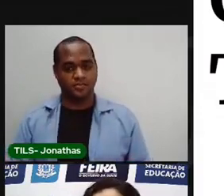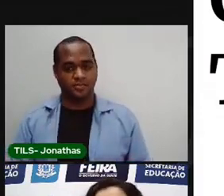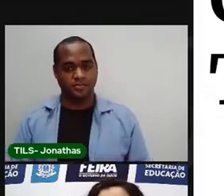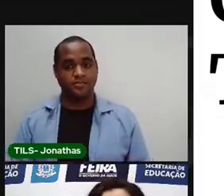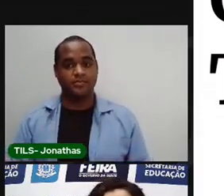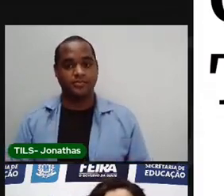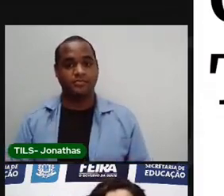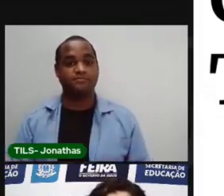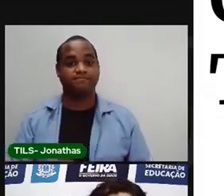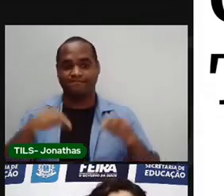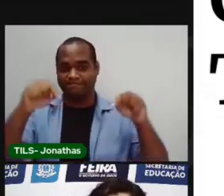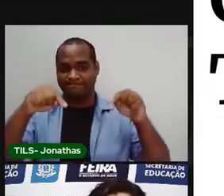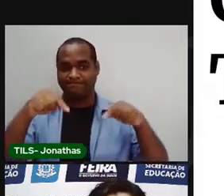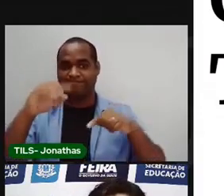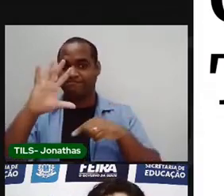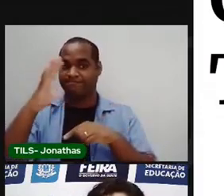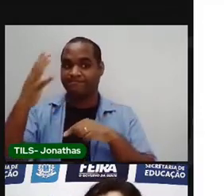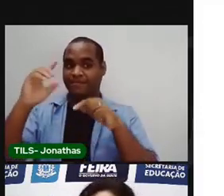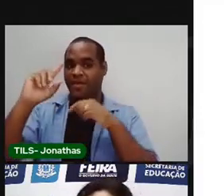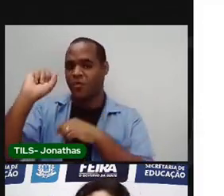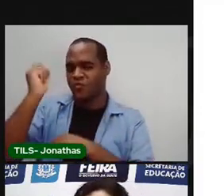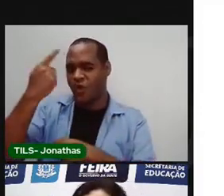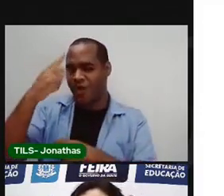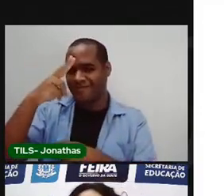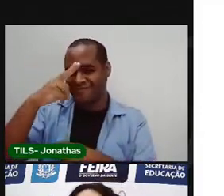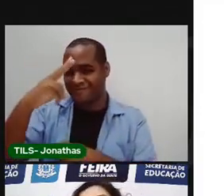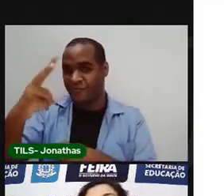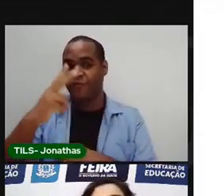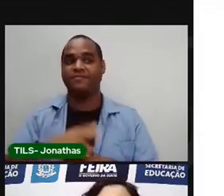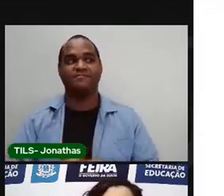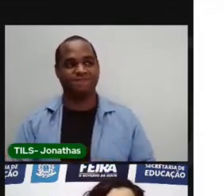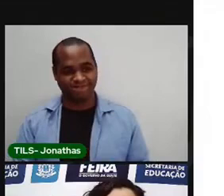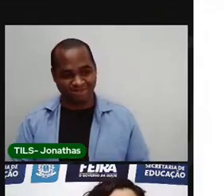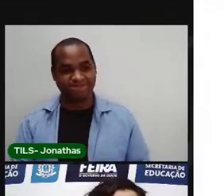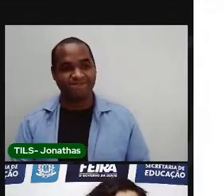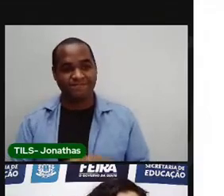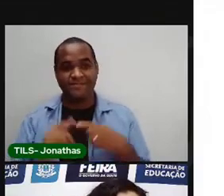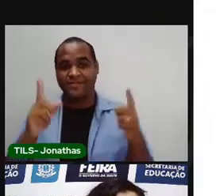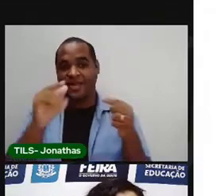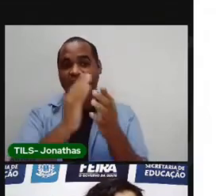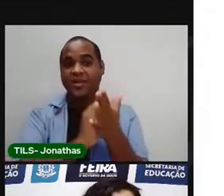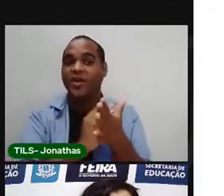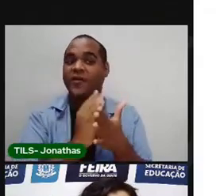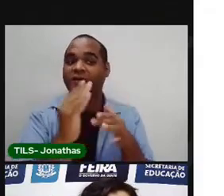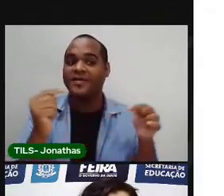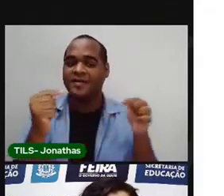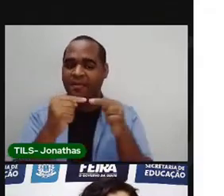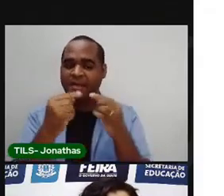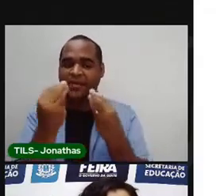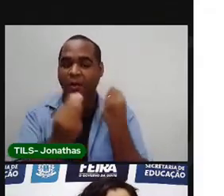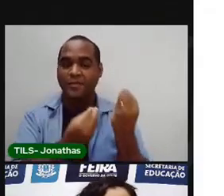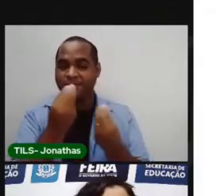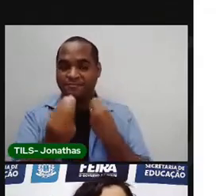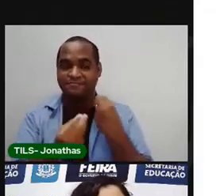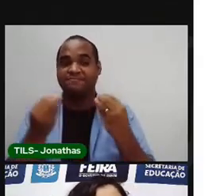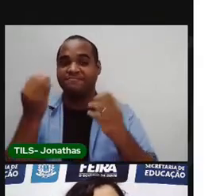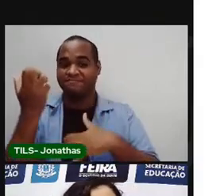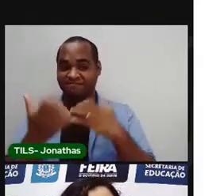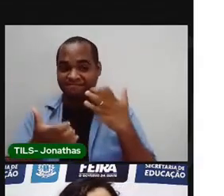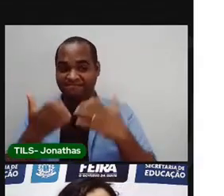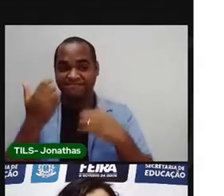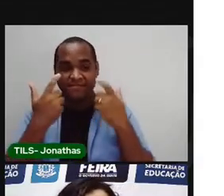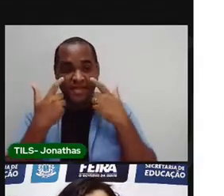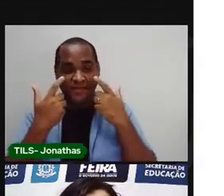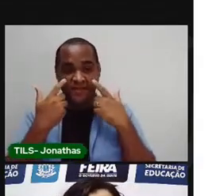Aqui, a bola onde eu vou estar, está ensolarado já. Vamos começar a nossa aula com a revisão. Nós